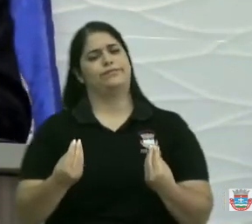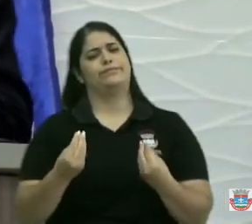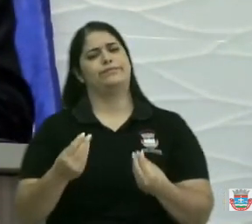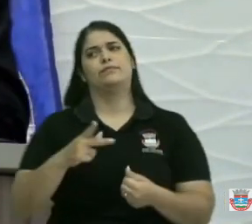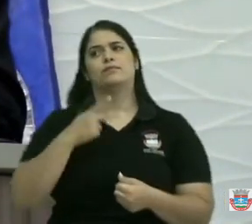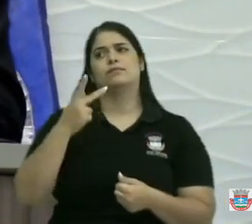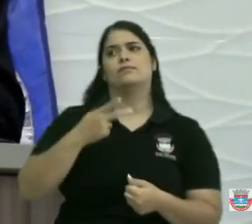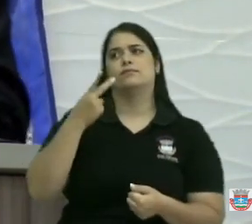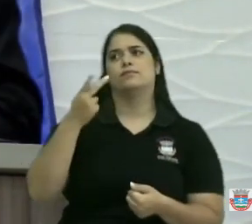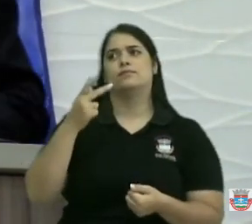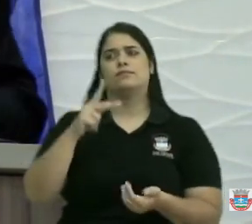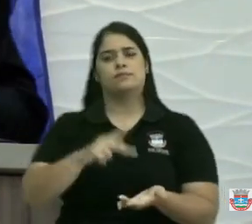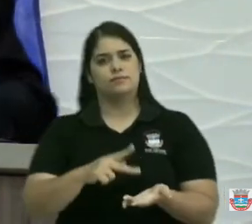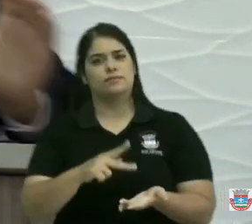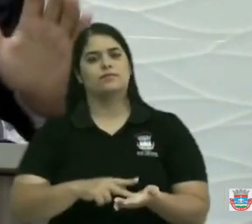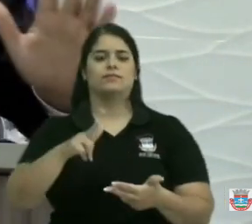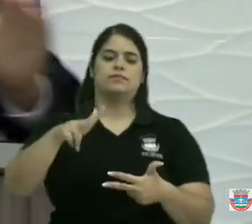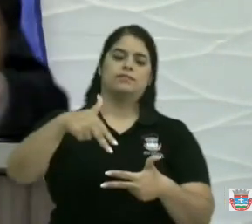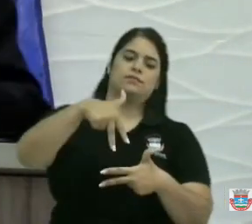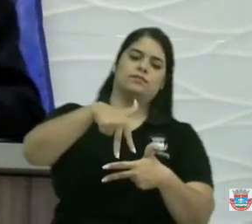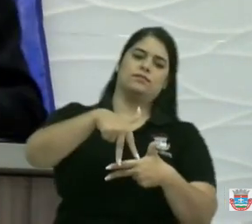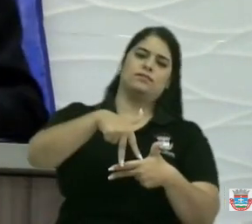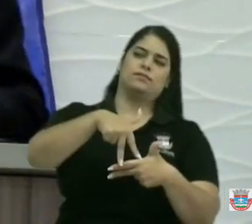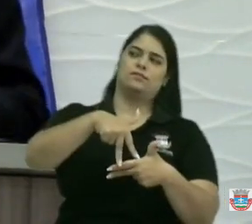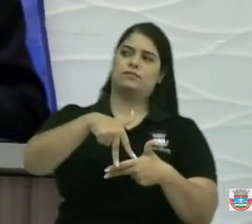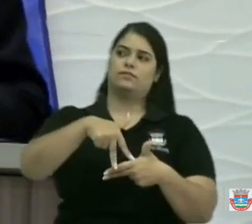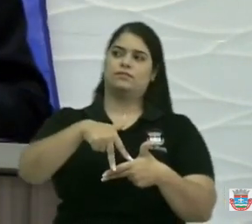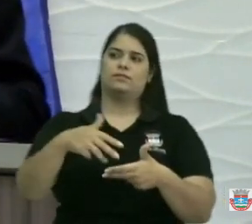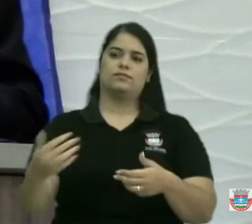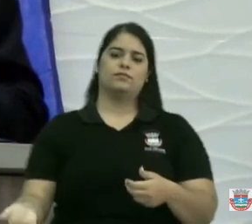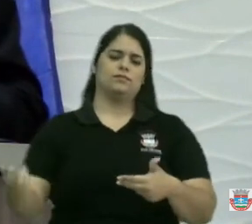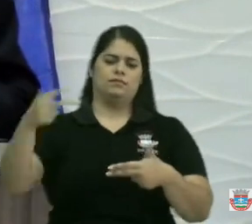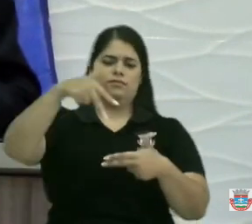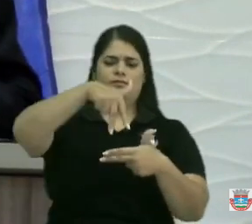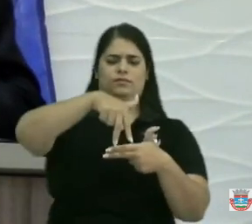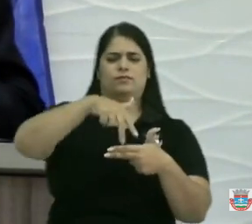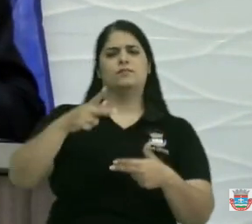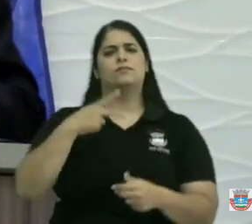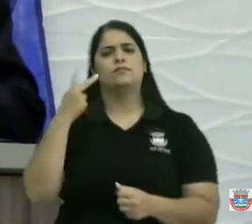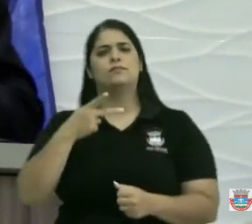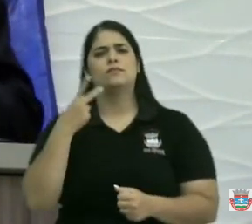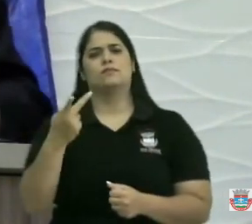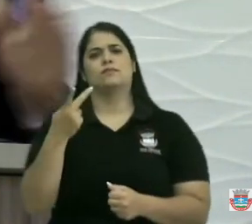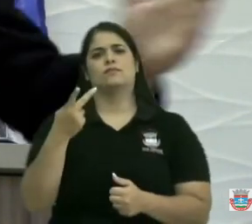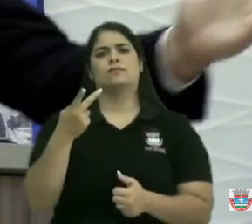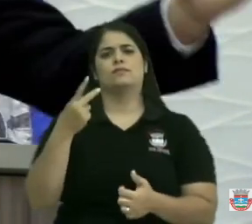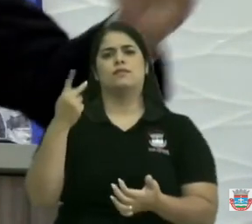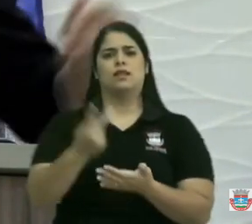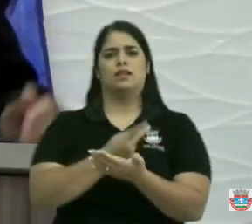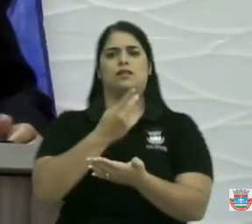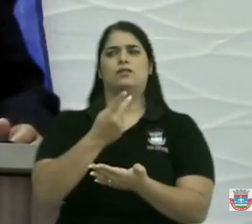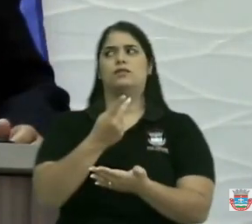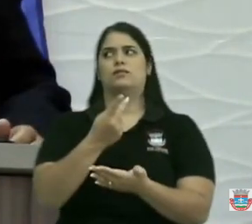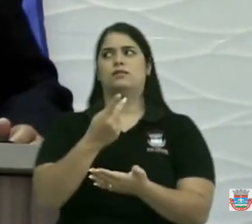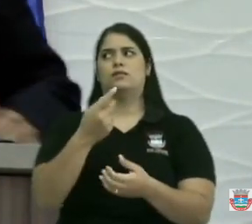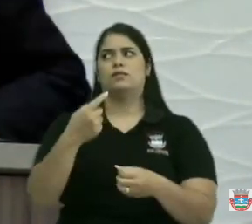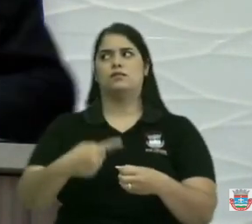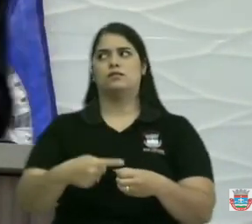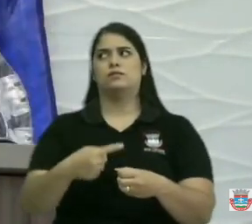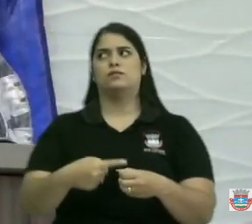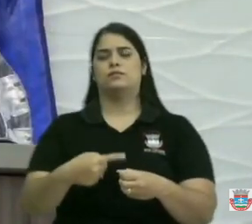verdade aqui nessa tribuna. A gente vem pra falar a verdade e contar o que real acontece no nosso município.